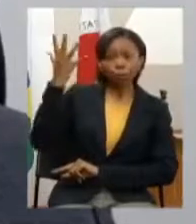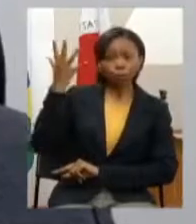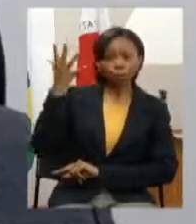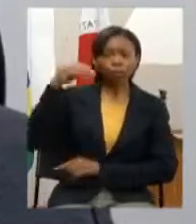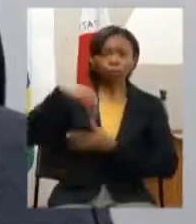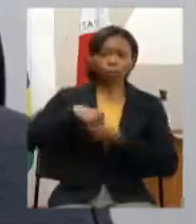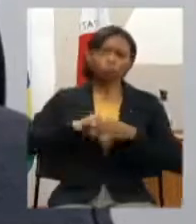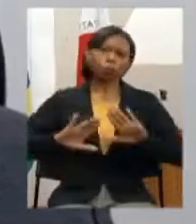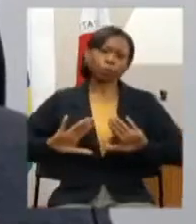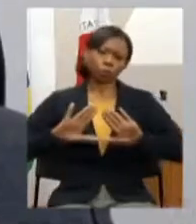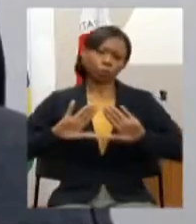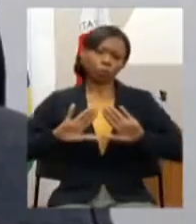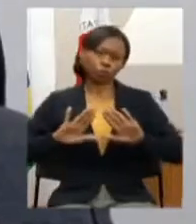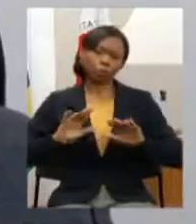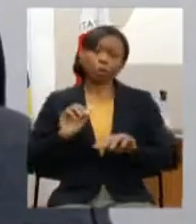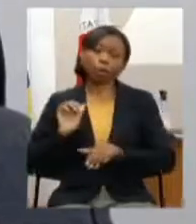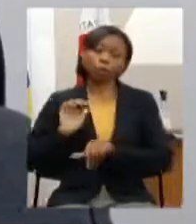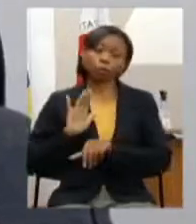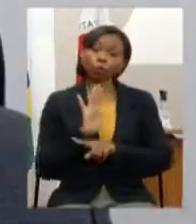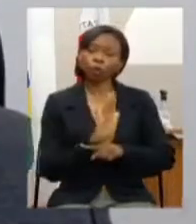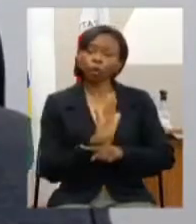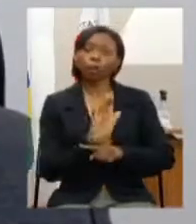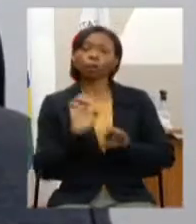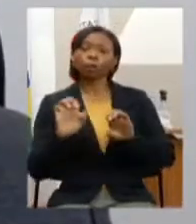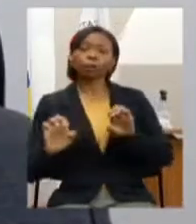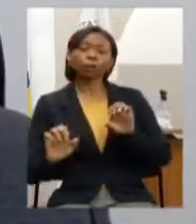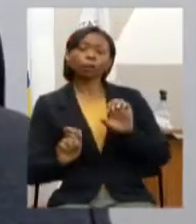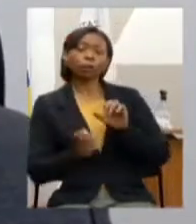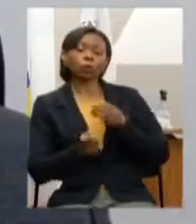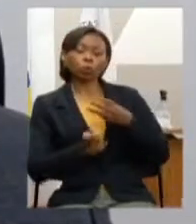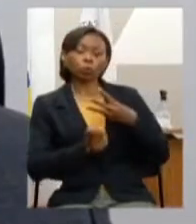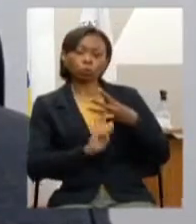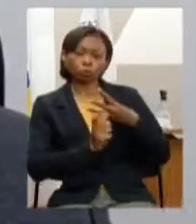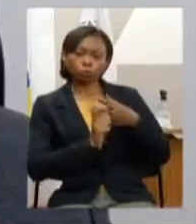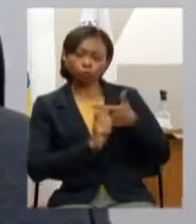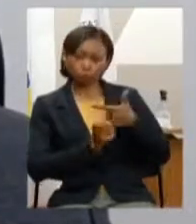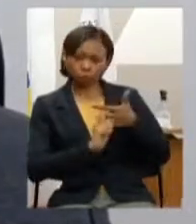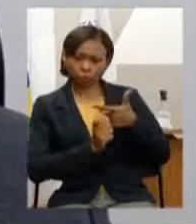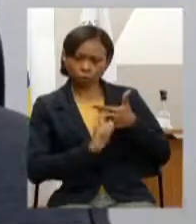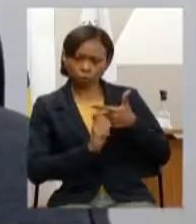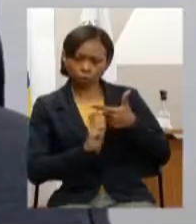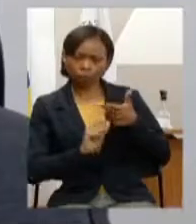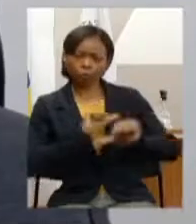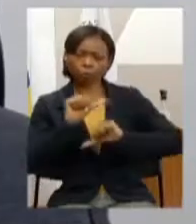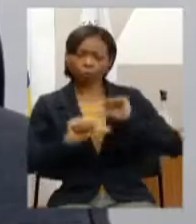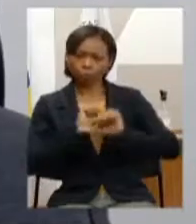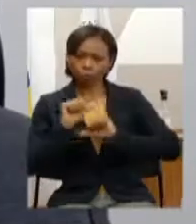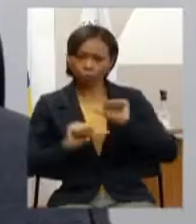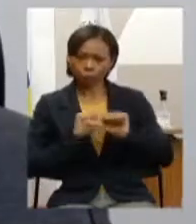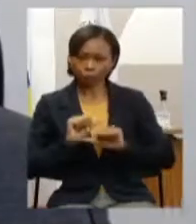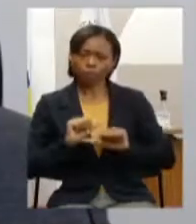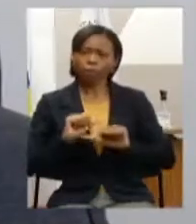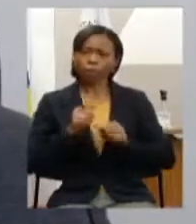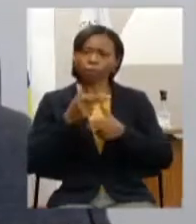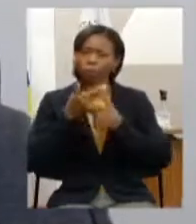forma auxiliar o poder executivo na implementação da política de mitigação das mudanças climáticas do Estado